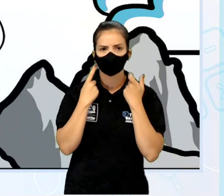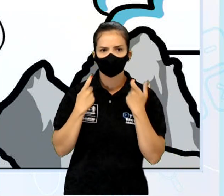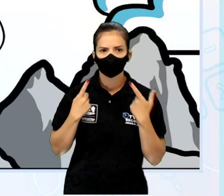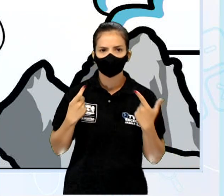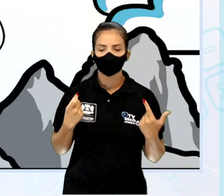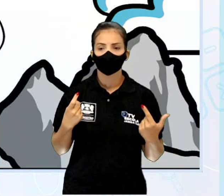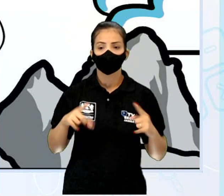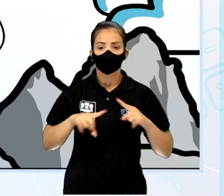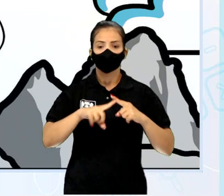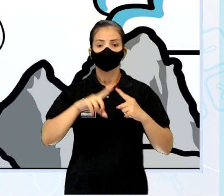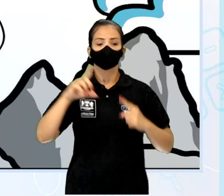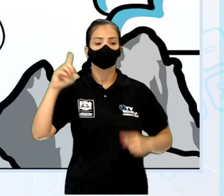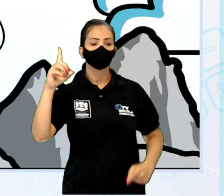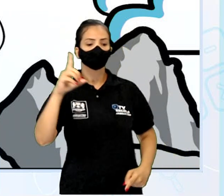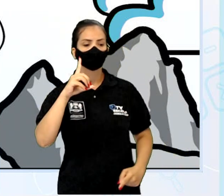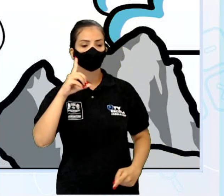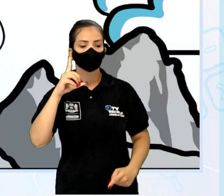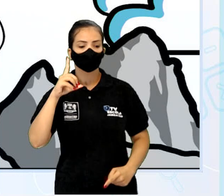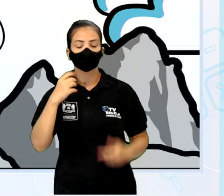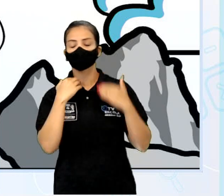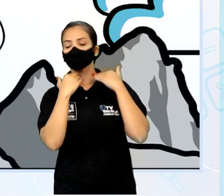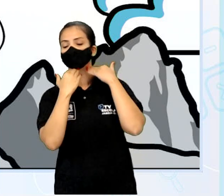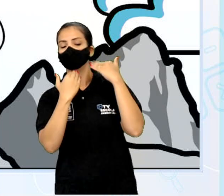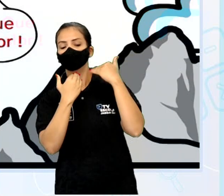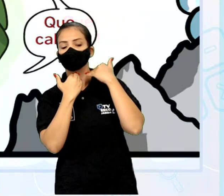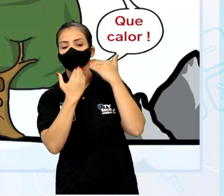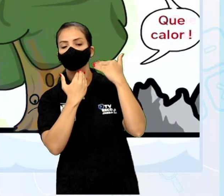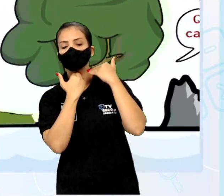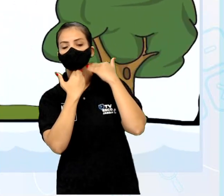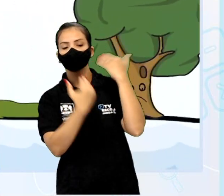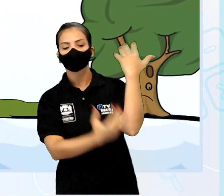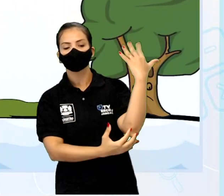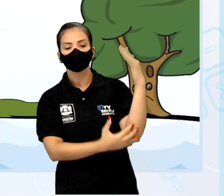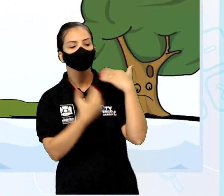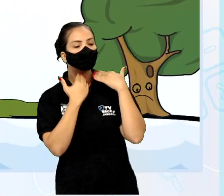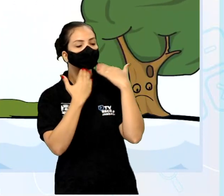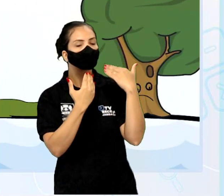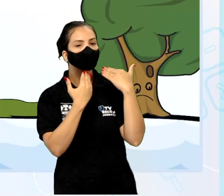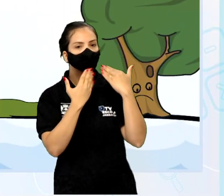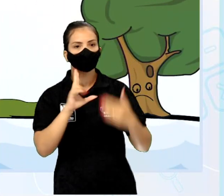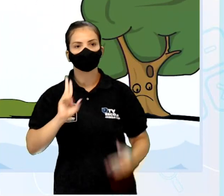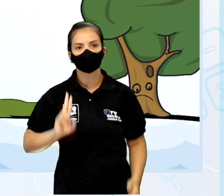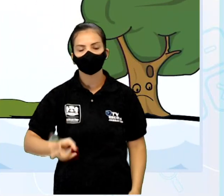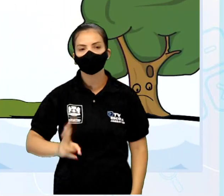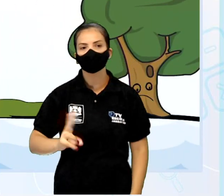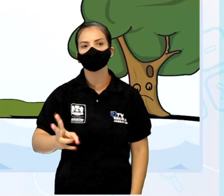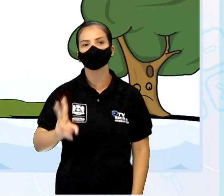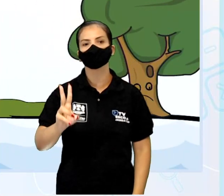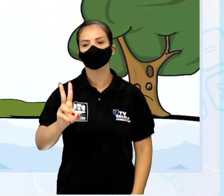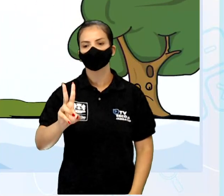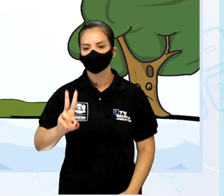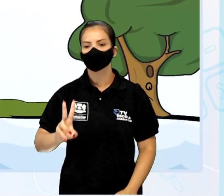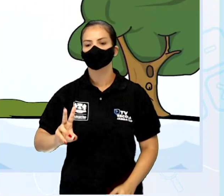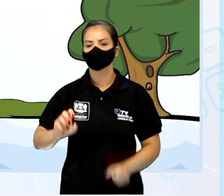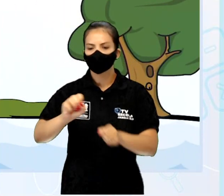os deuses ignoraram as reclamações do Balba, e continuaram fazendo o mundo.